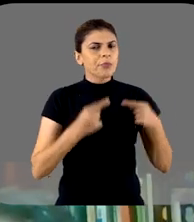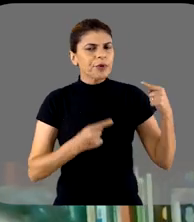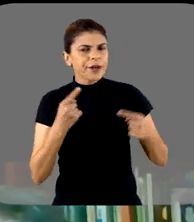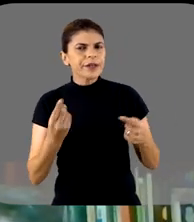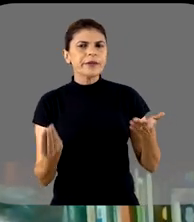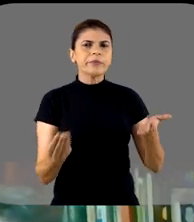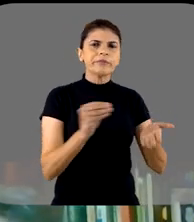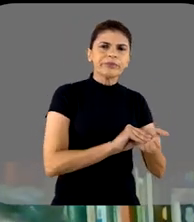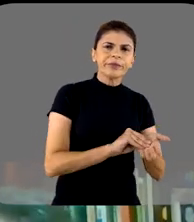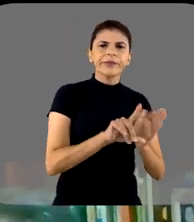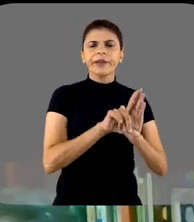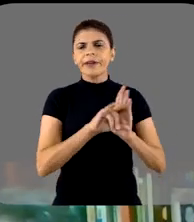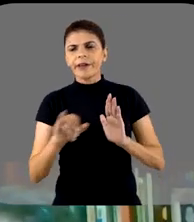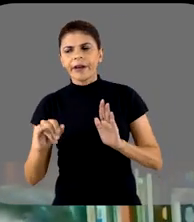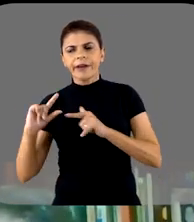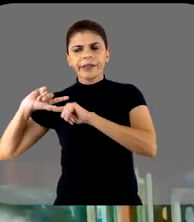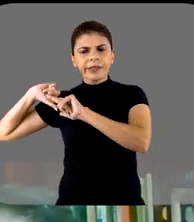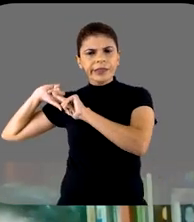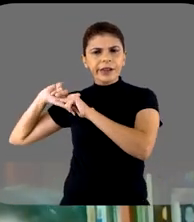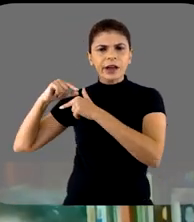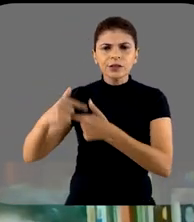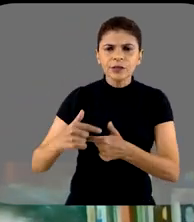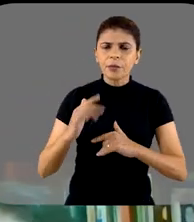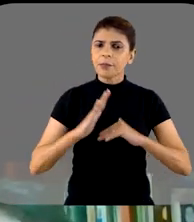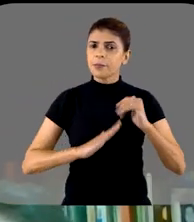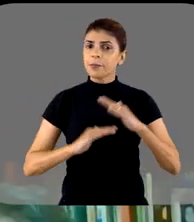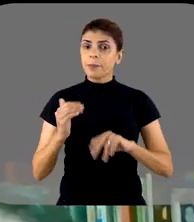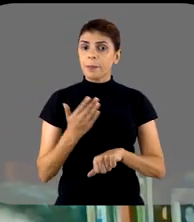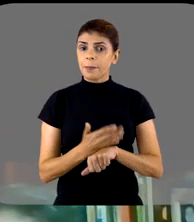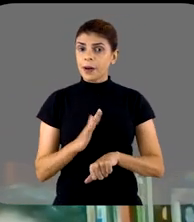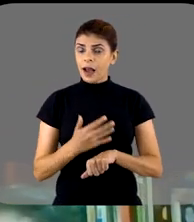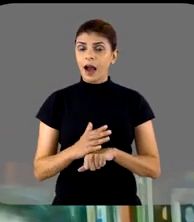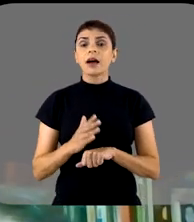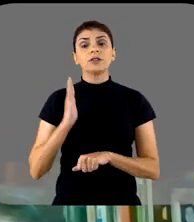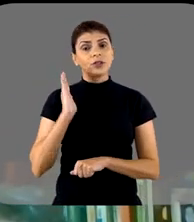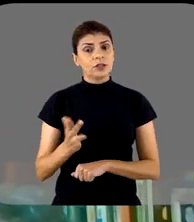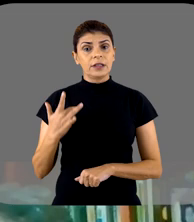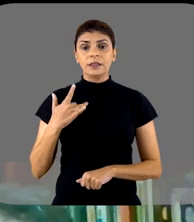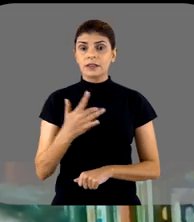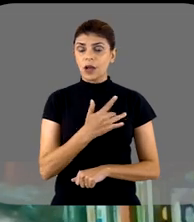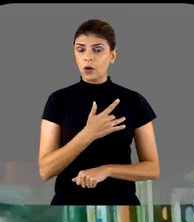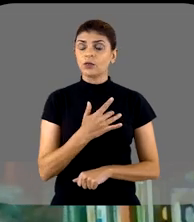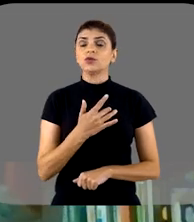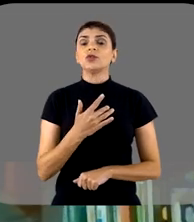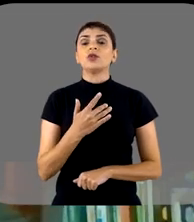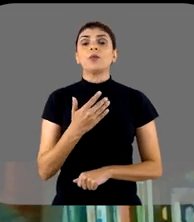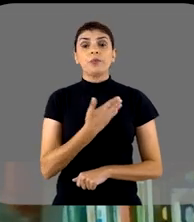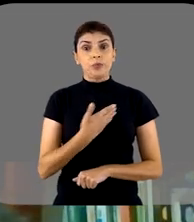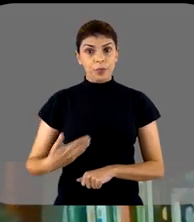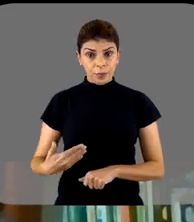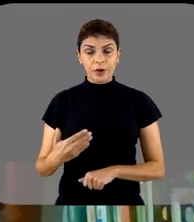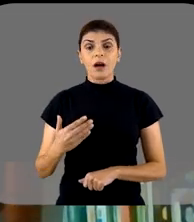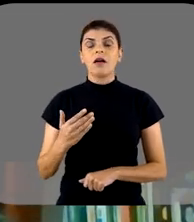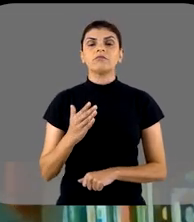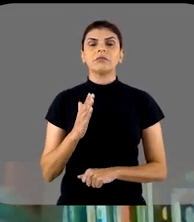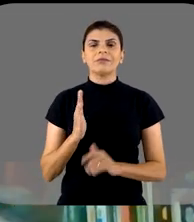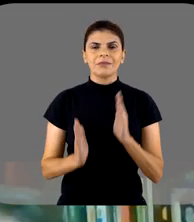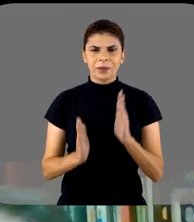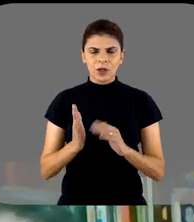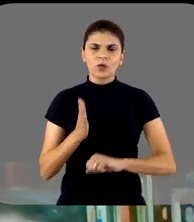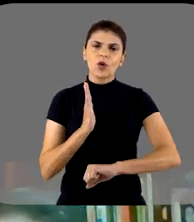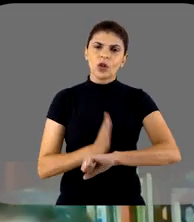algumas políticas, algumas tradições, algumas práticas profissionais no campo da saúde pública contemporânea têm história.